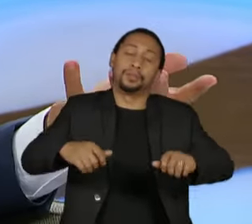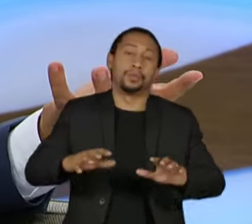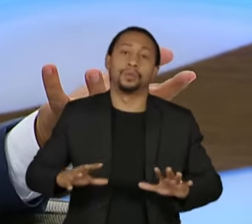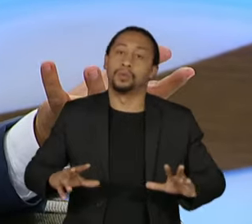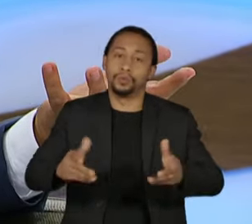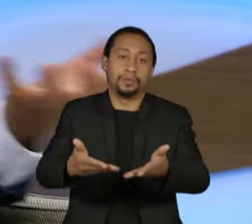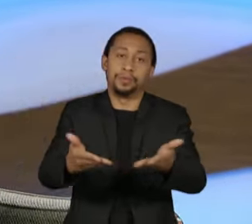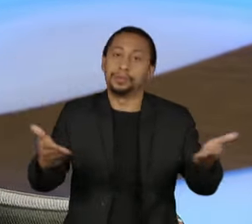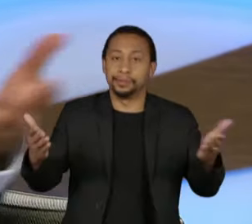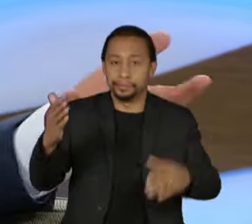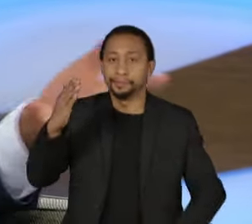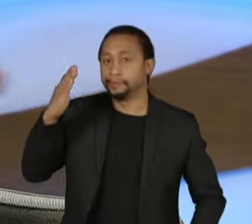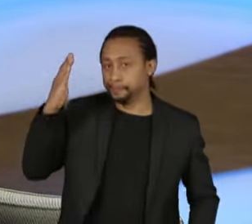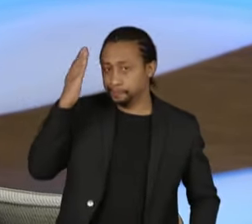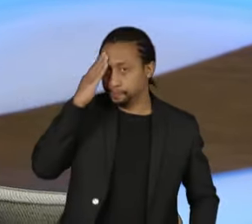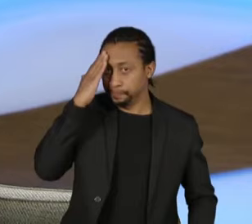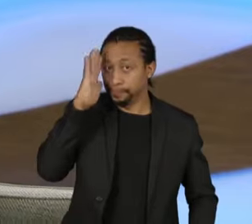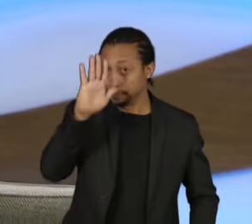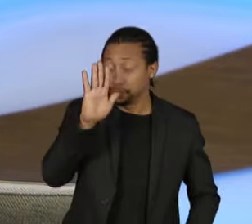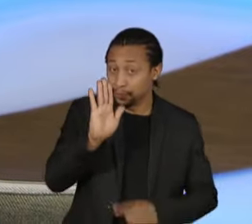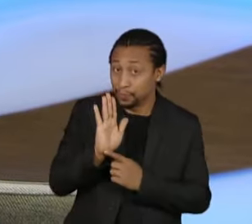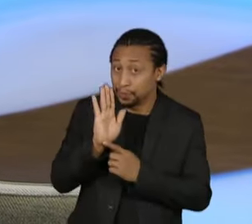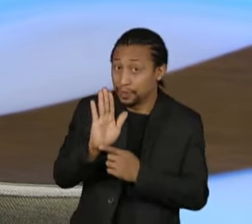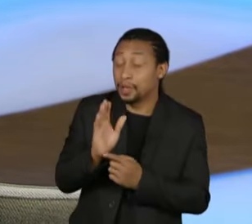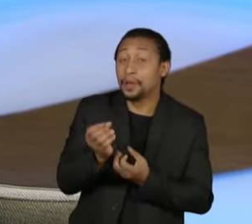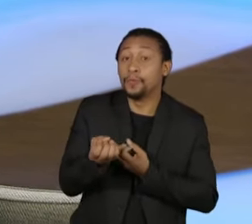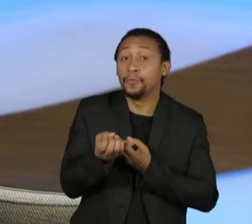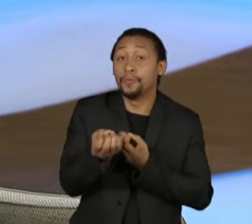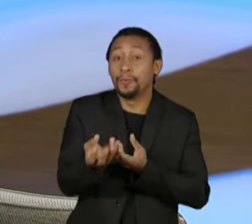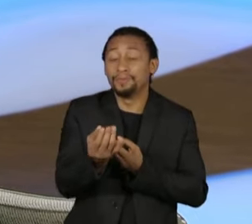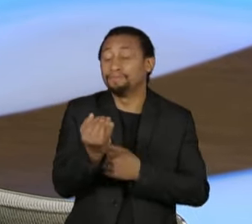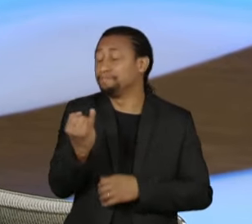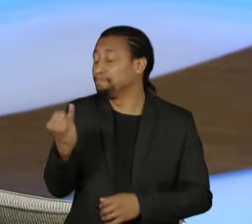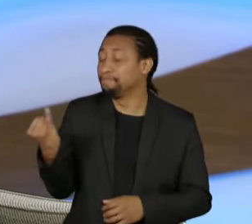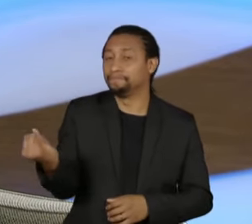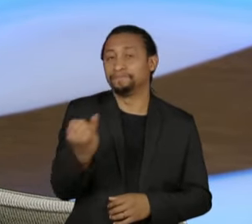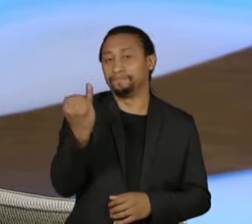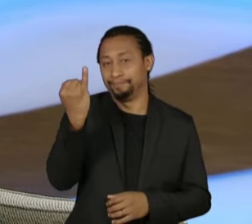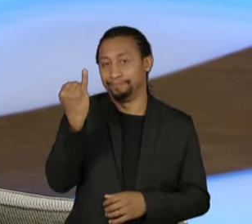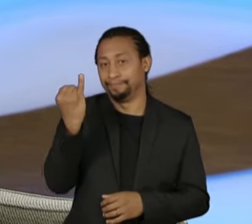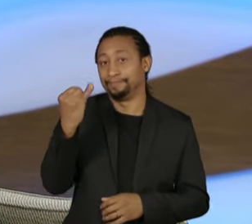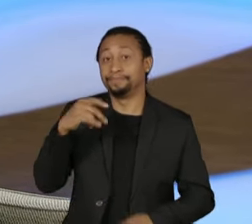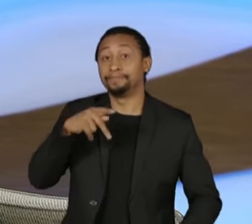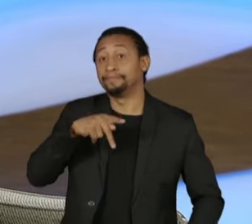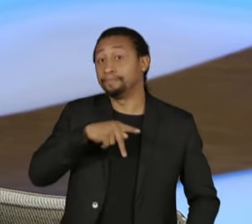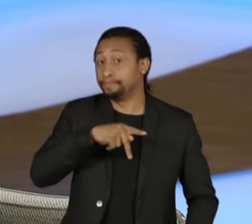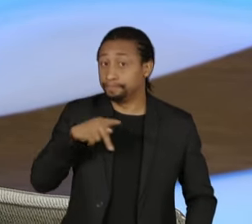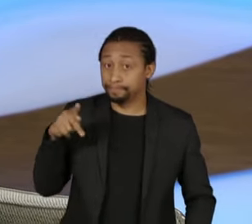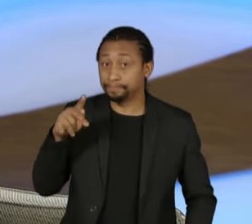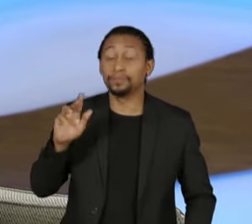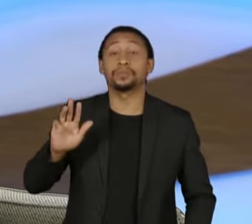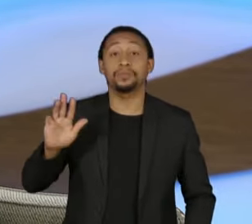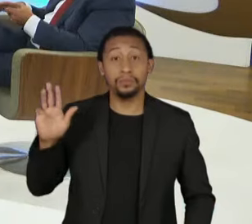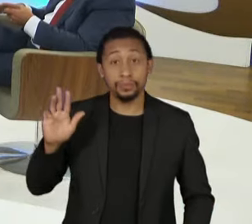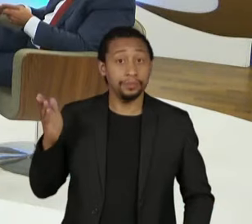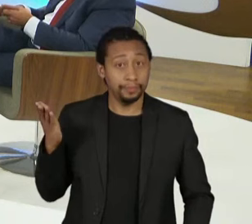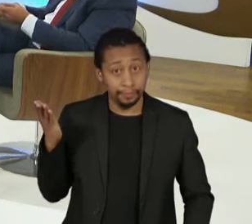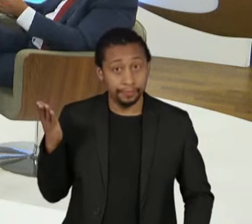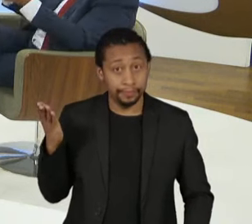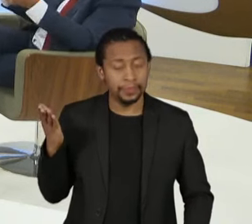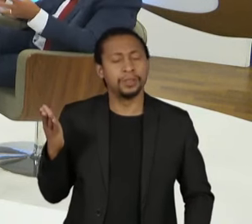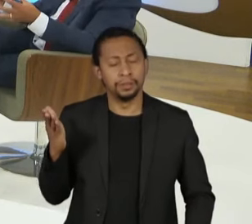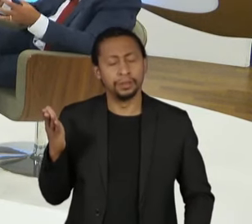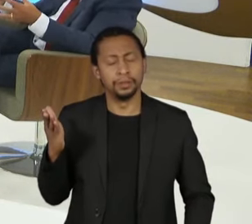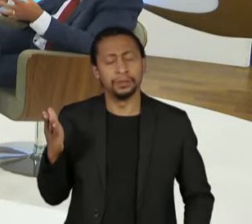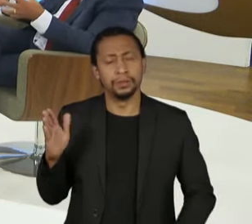eu vou dar aqui uma informação que também é muito importante, o presidente Lula já pediu que